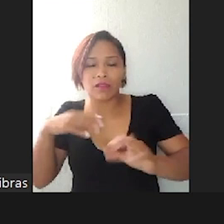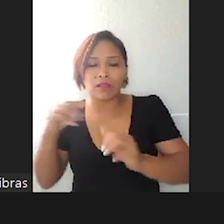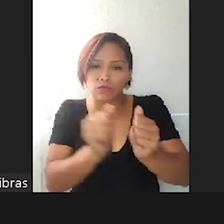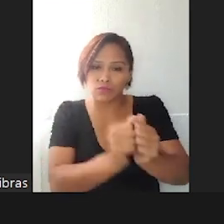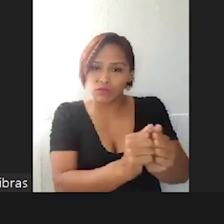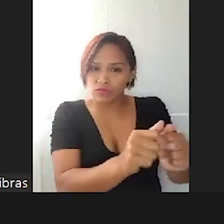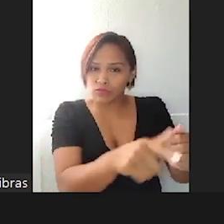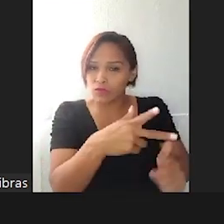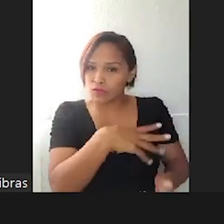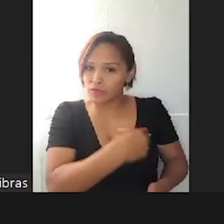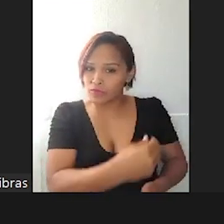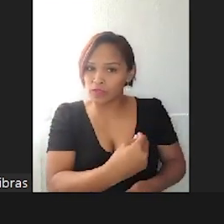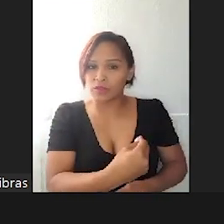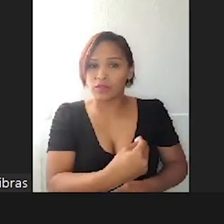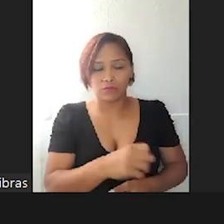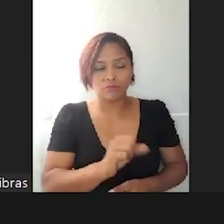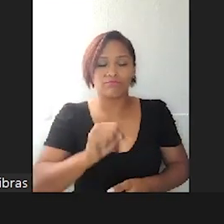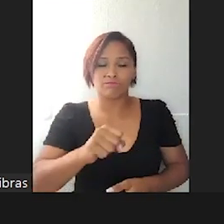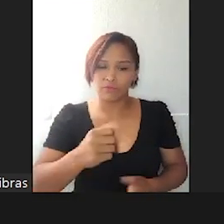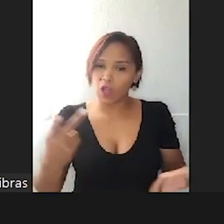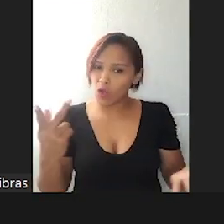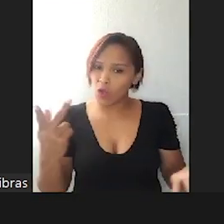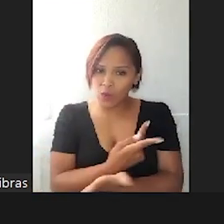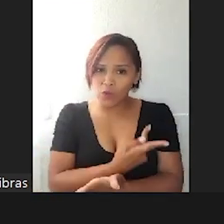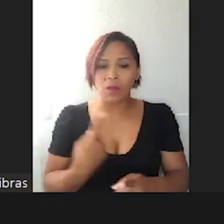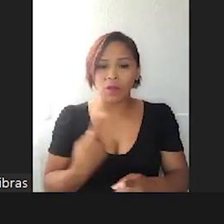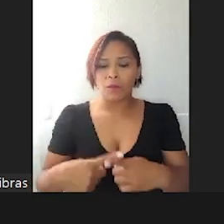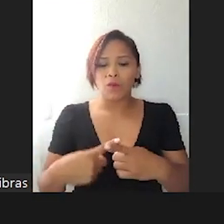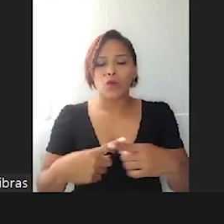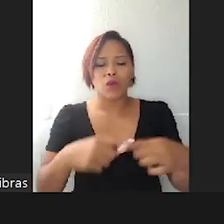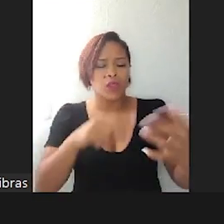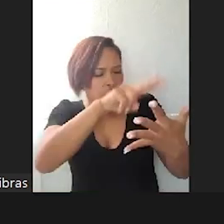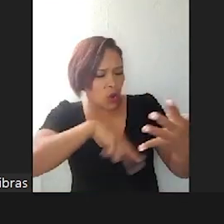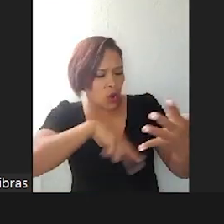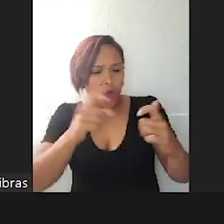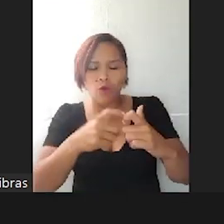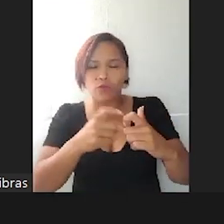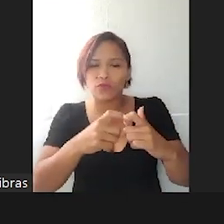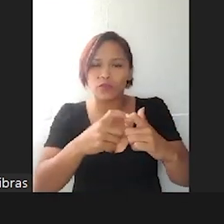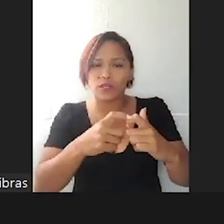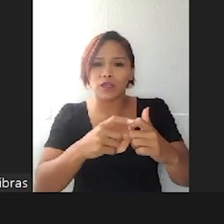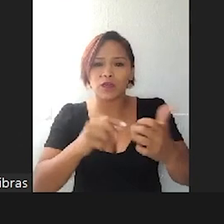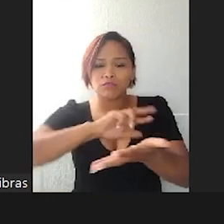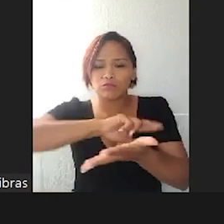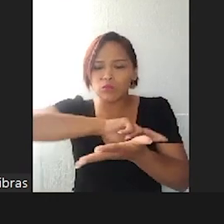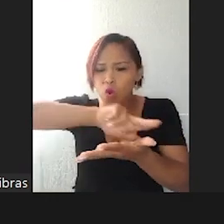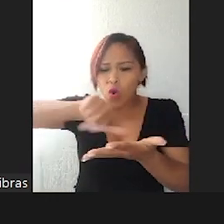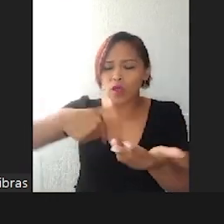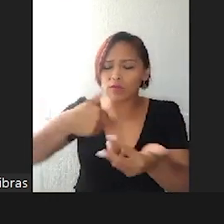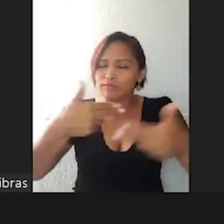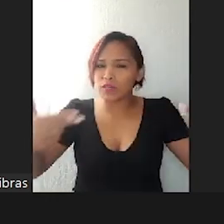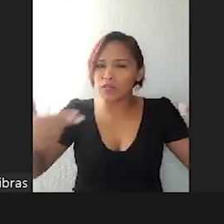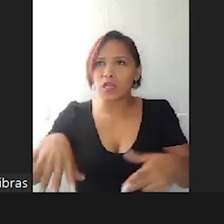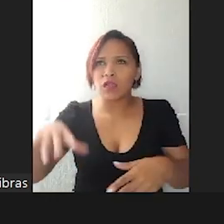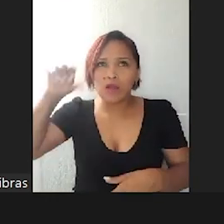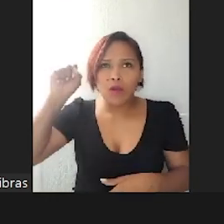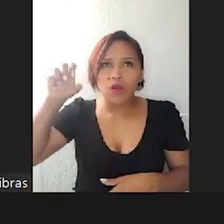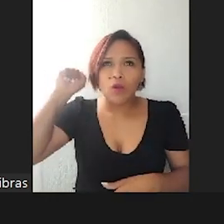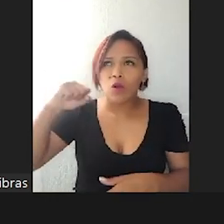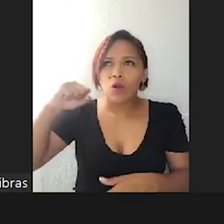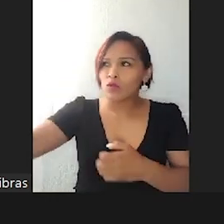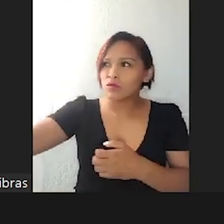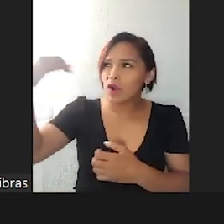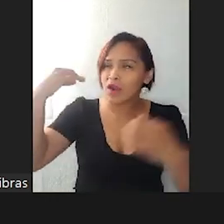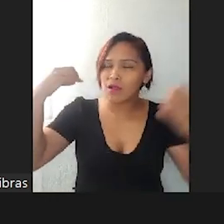ali o filho por causa do diagnóstico, por tantas coisas que a gente ouve. Eu também